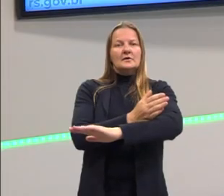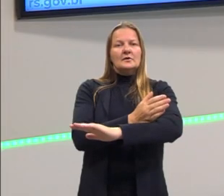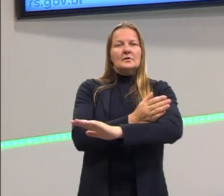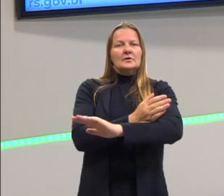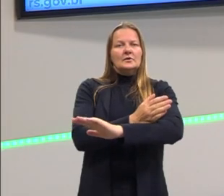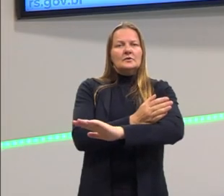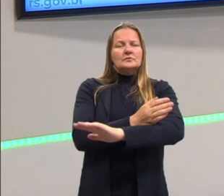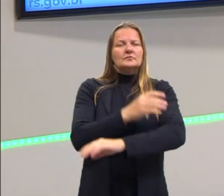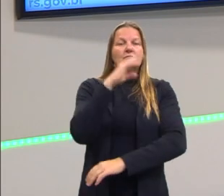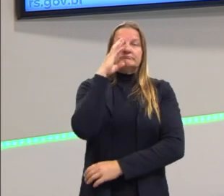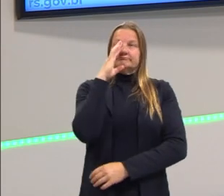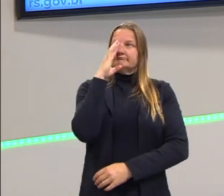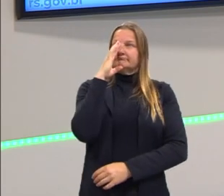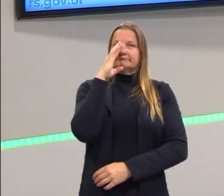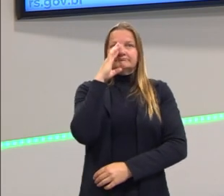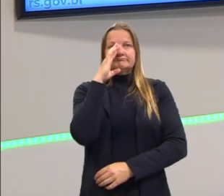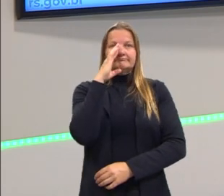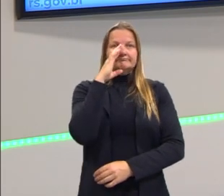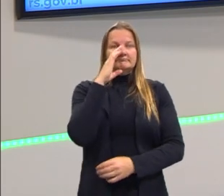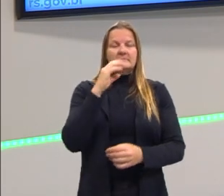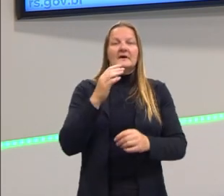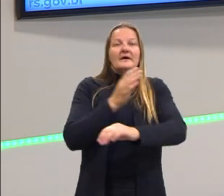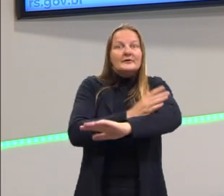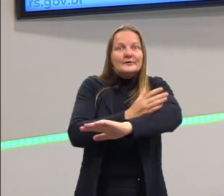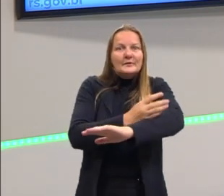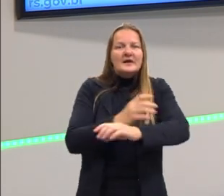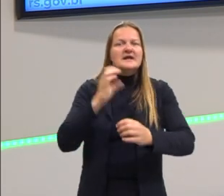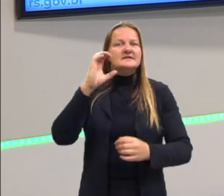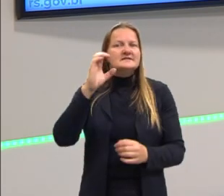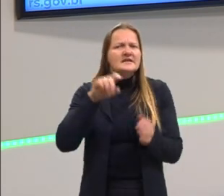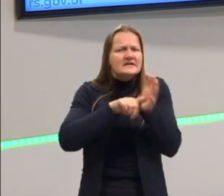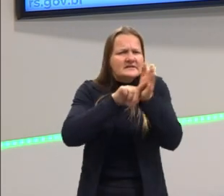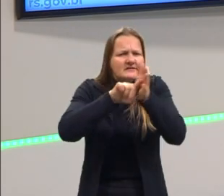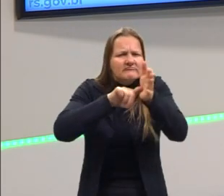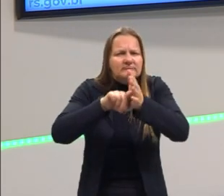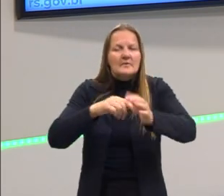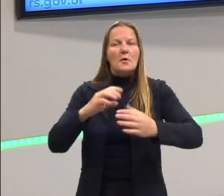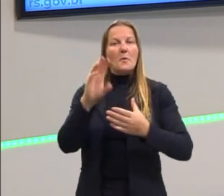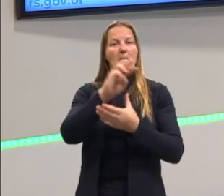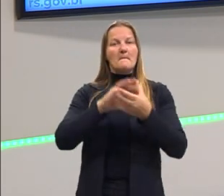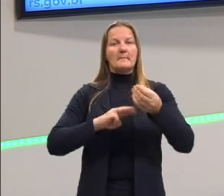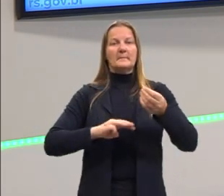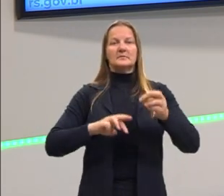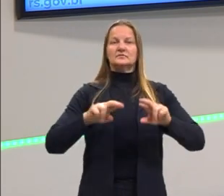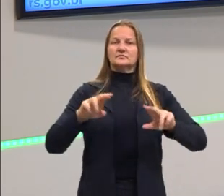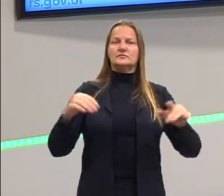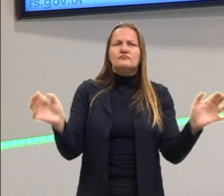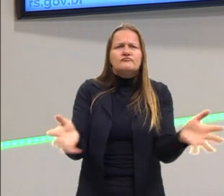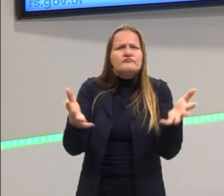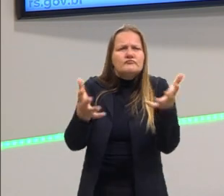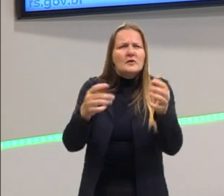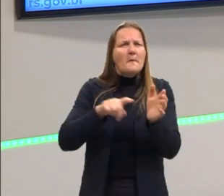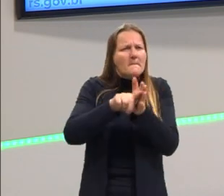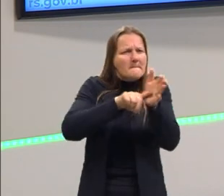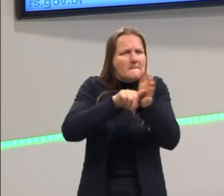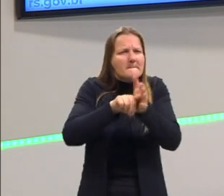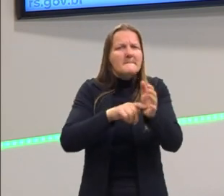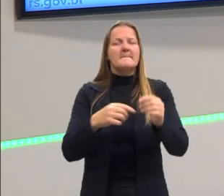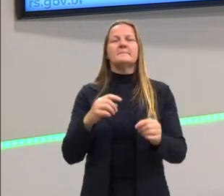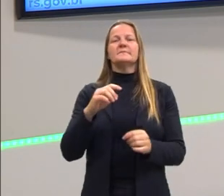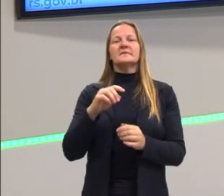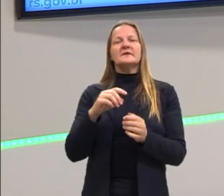mundo contemplativo, e agora a Idade Moderna, a ciência, através do seu método, vai incentivar as pessoas a